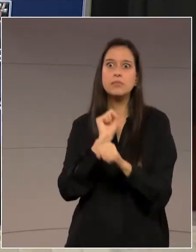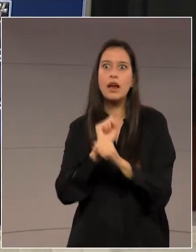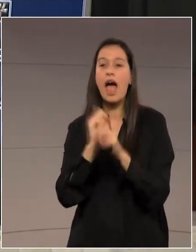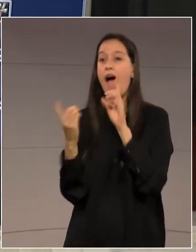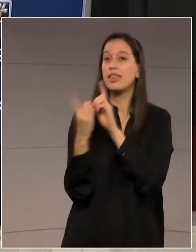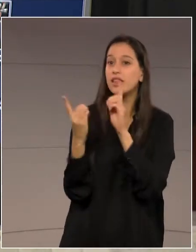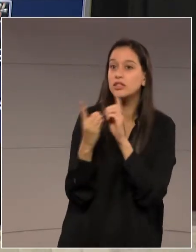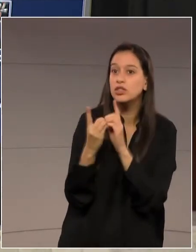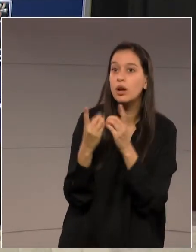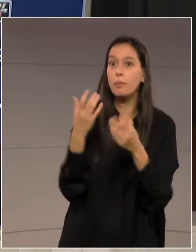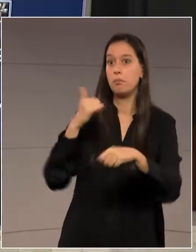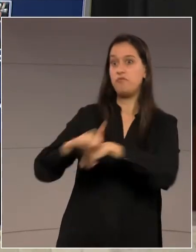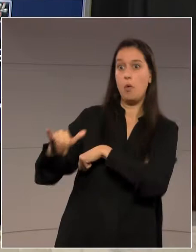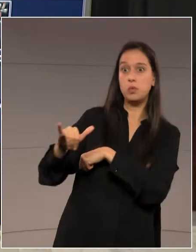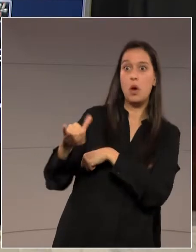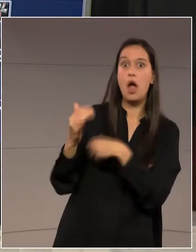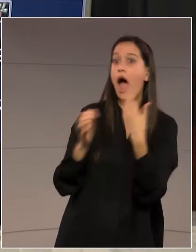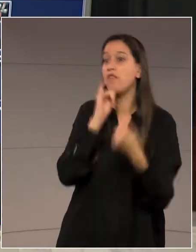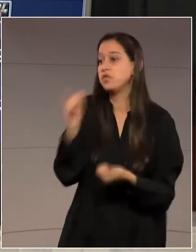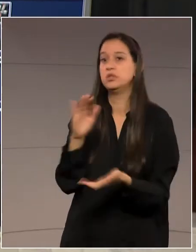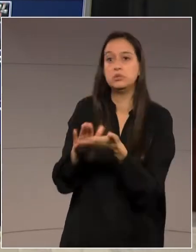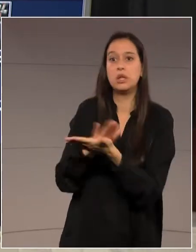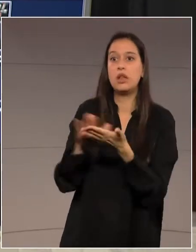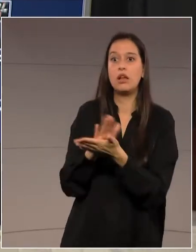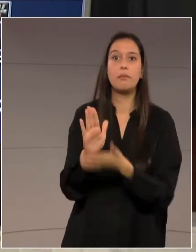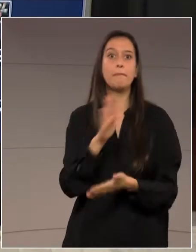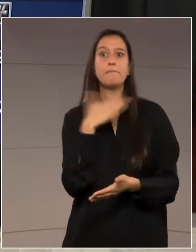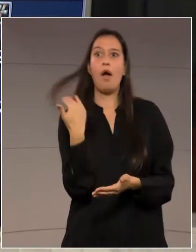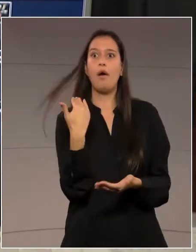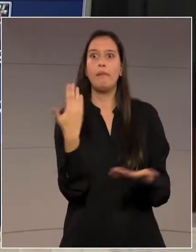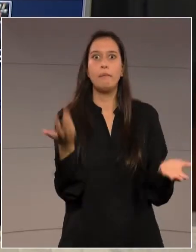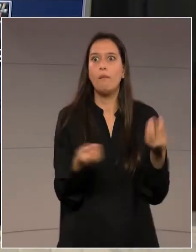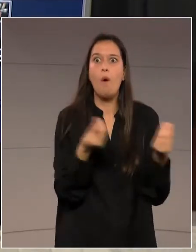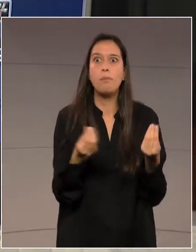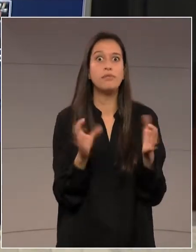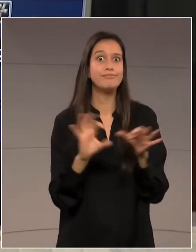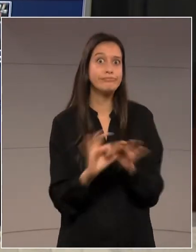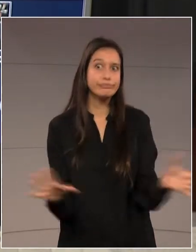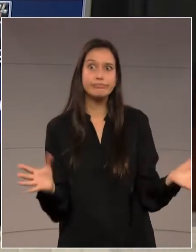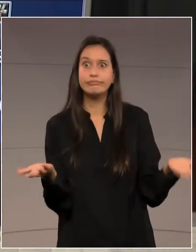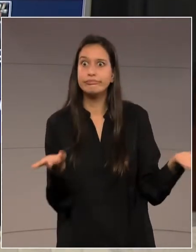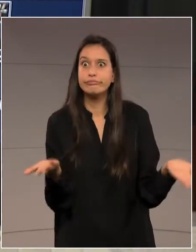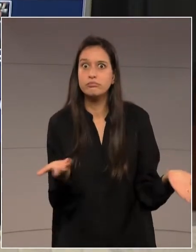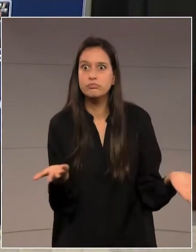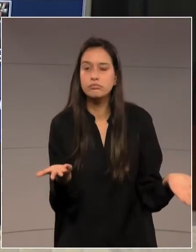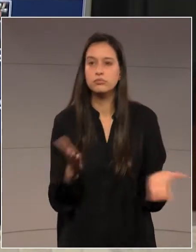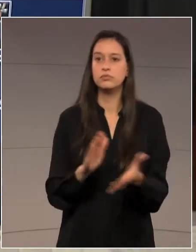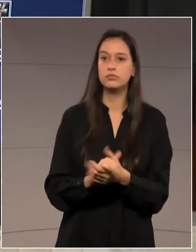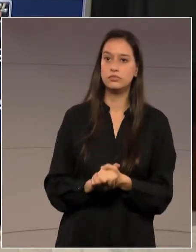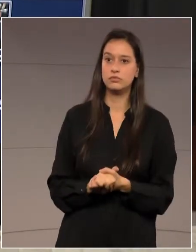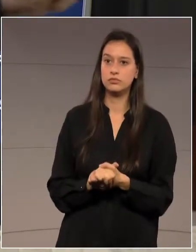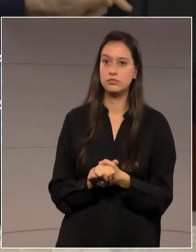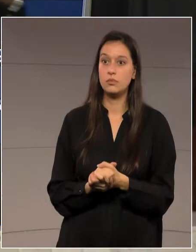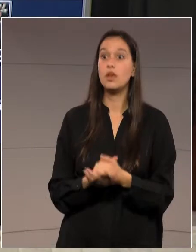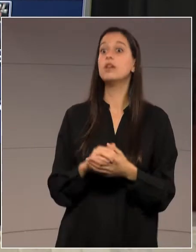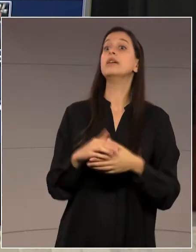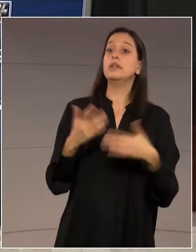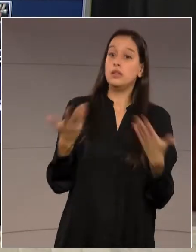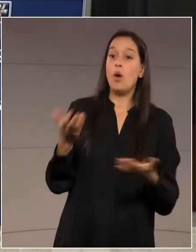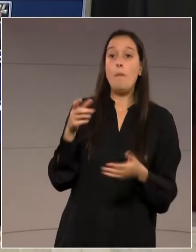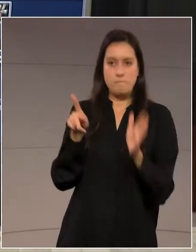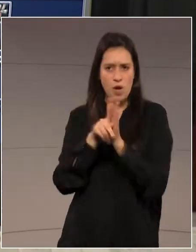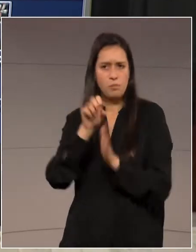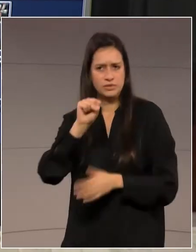isso não comparece, nem consegue avisar que ele não vai mais. Então, esse sistema, desde a sua